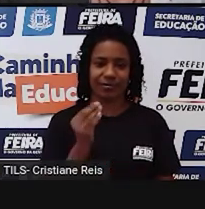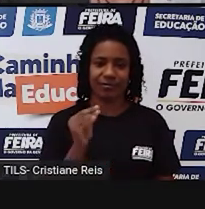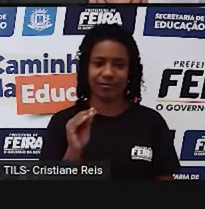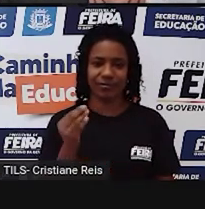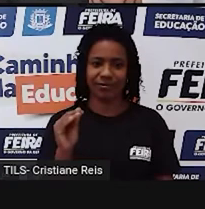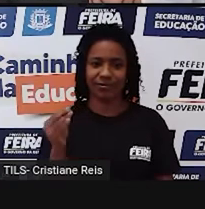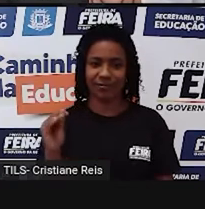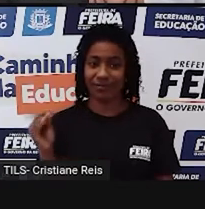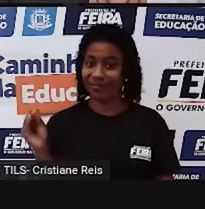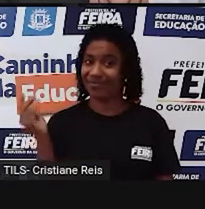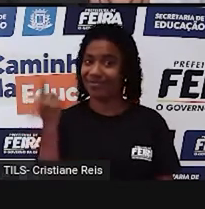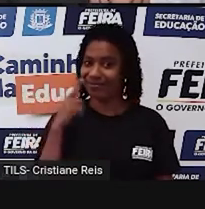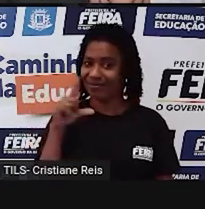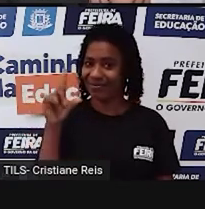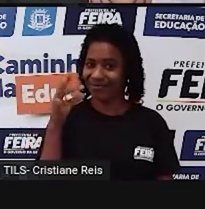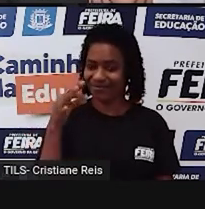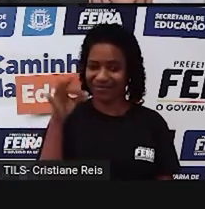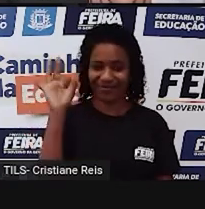Acertamos.